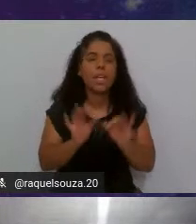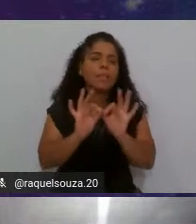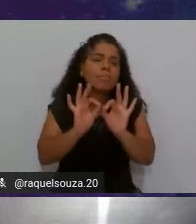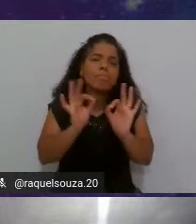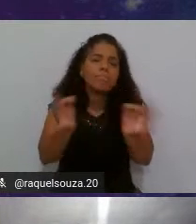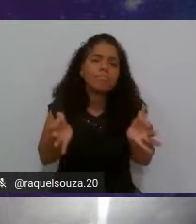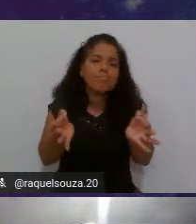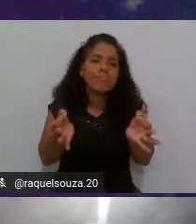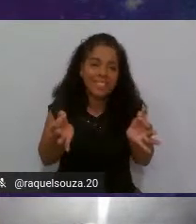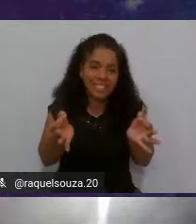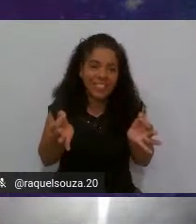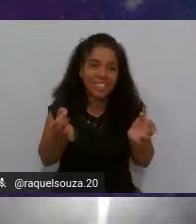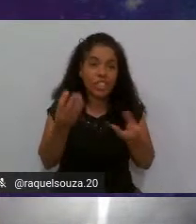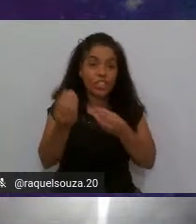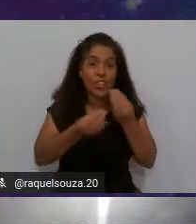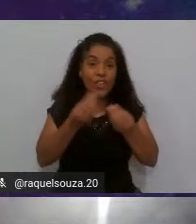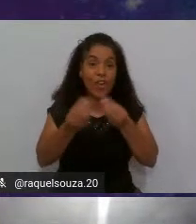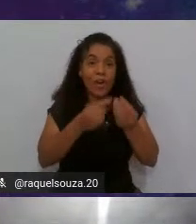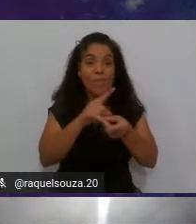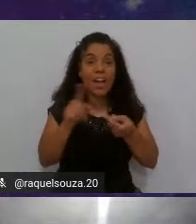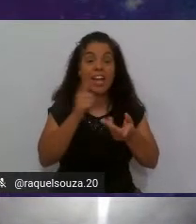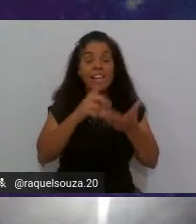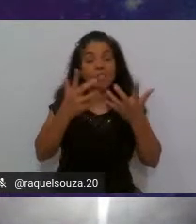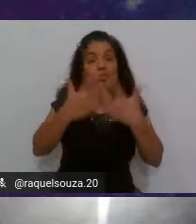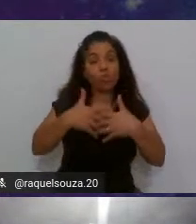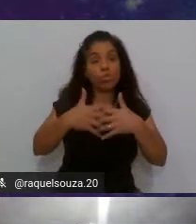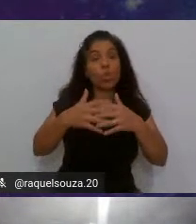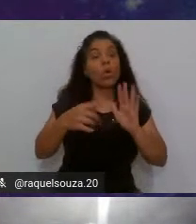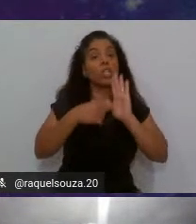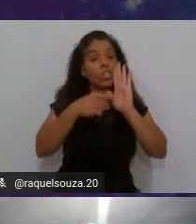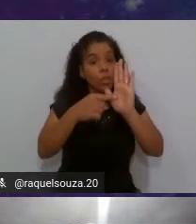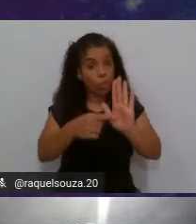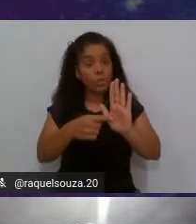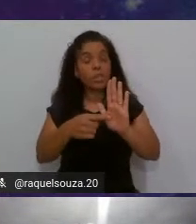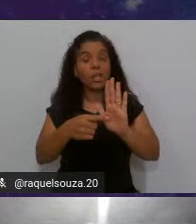de como ele funciona te mostrando né